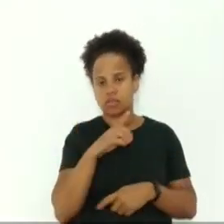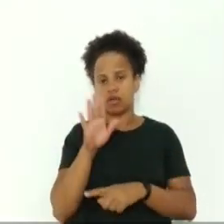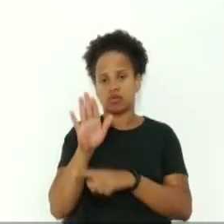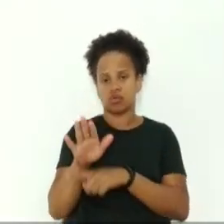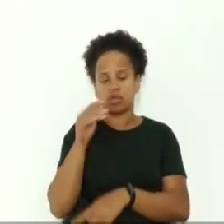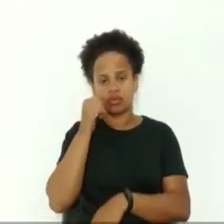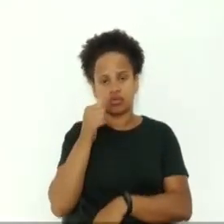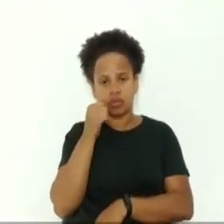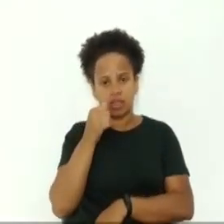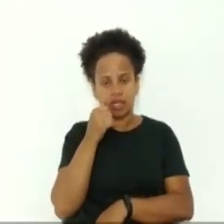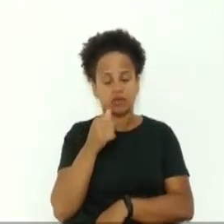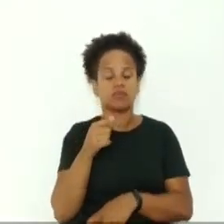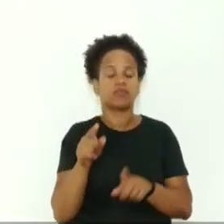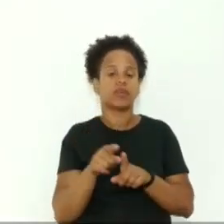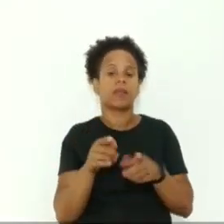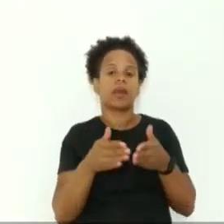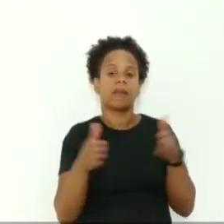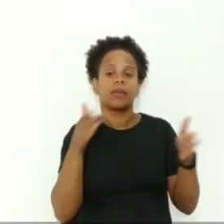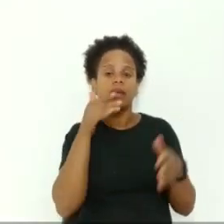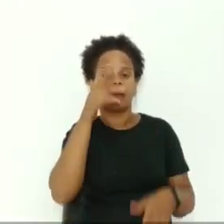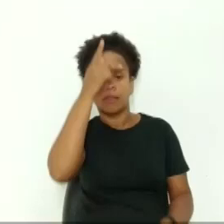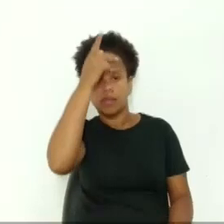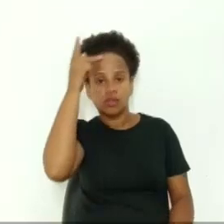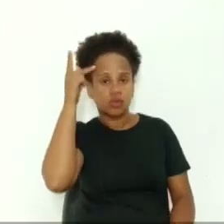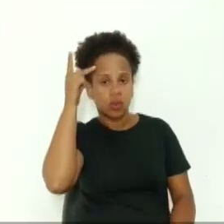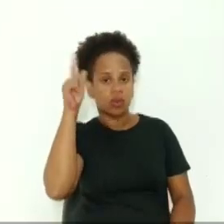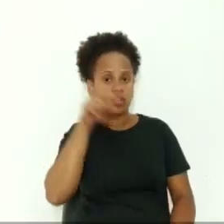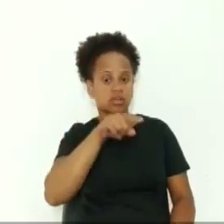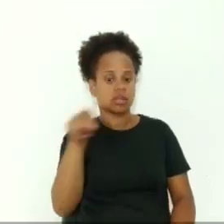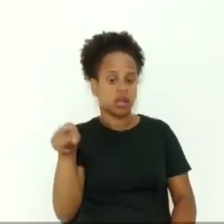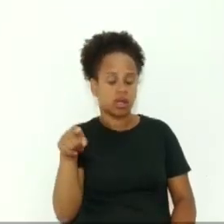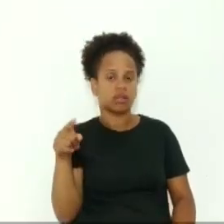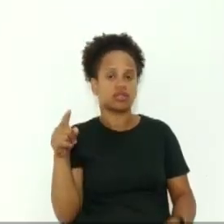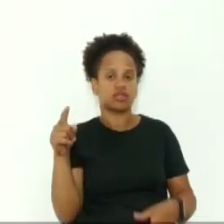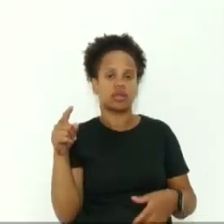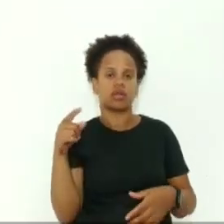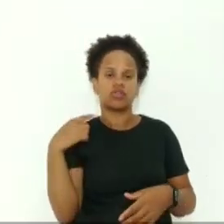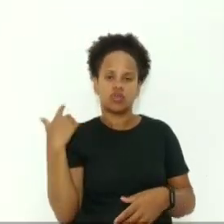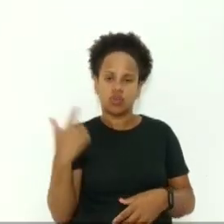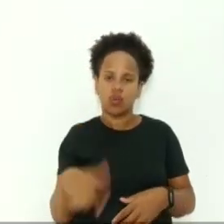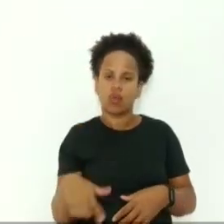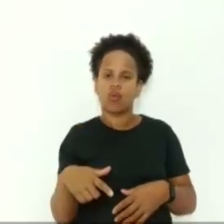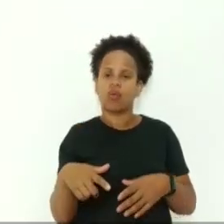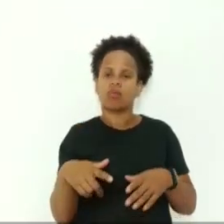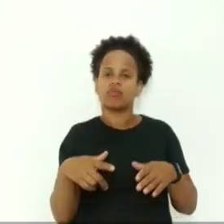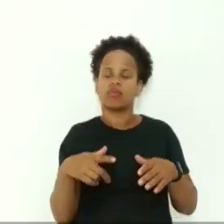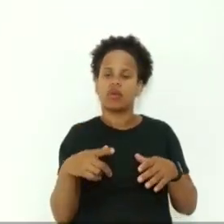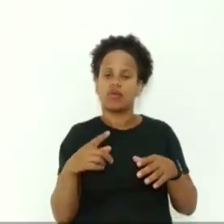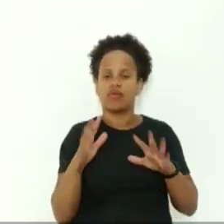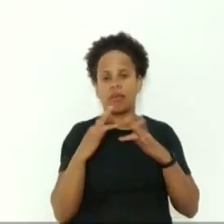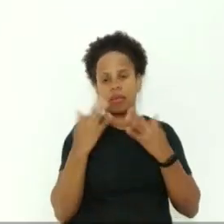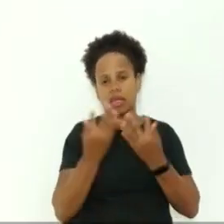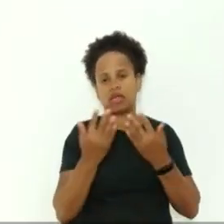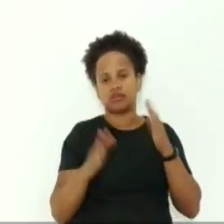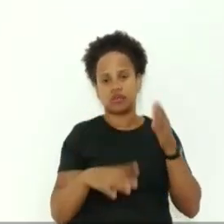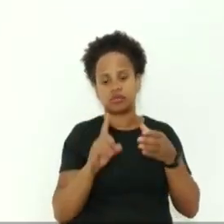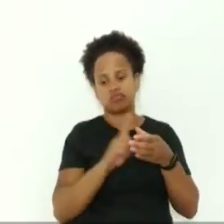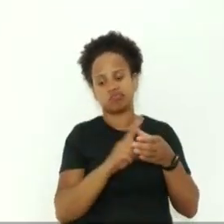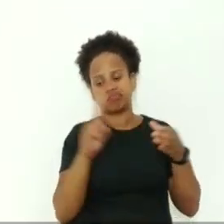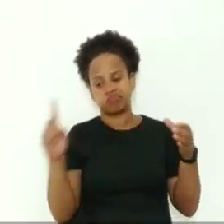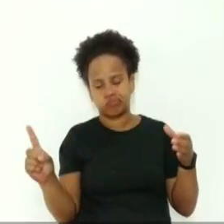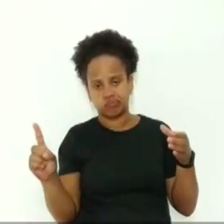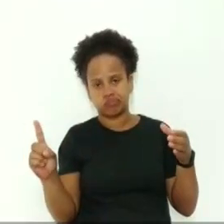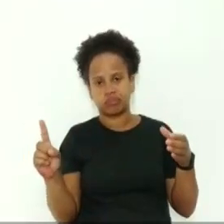as pessoas que têm um vínculo repentino rompido com as suas famílias, hoje a gente vê muitas pessoas nessas